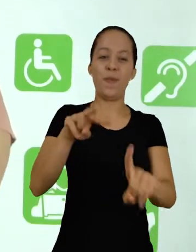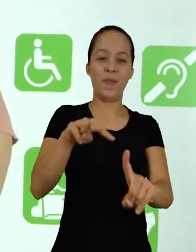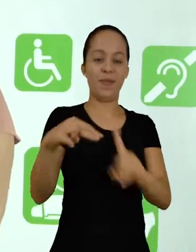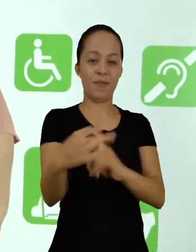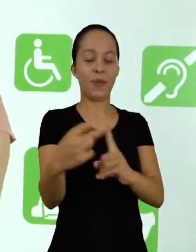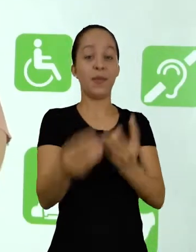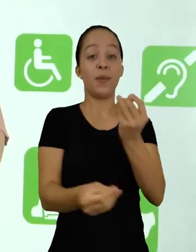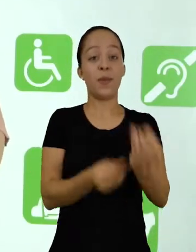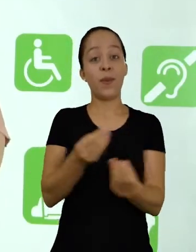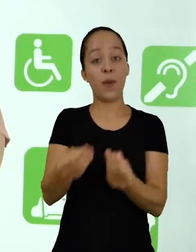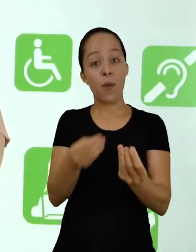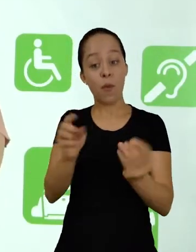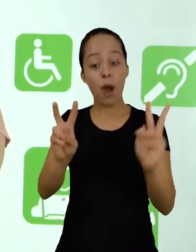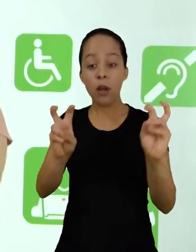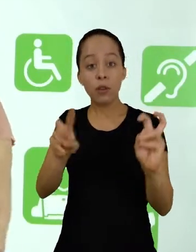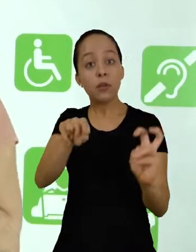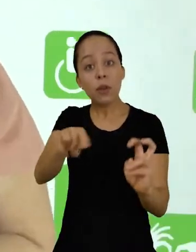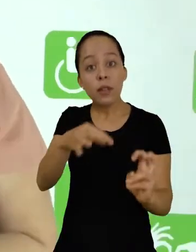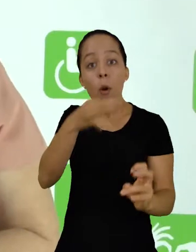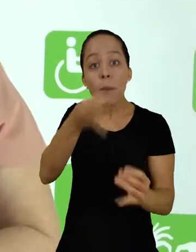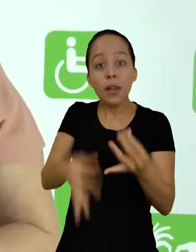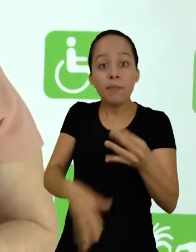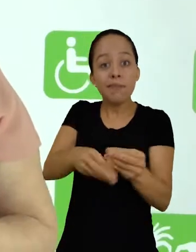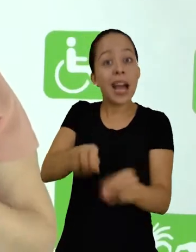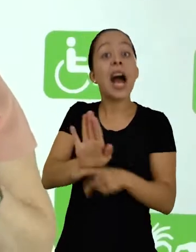contribuições em relação àquele assunto.